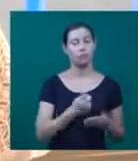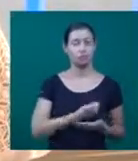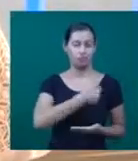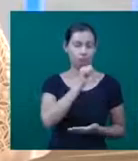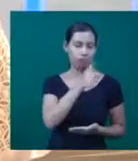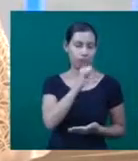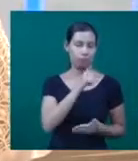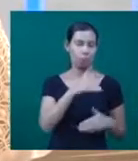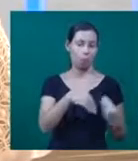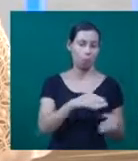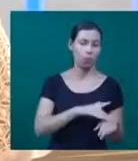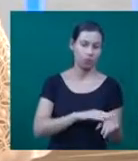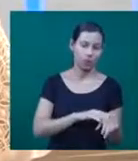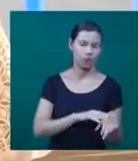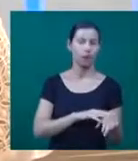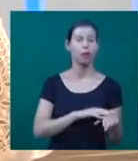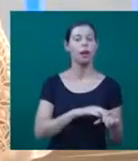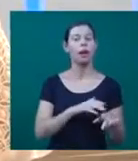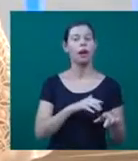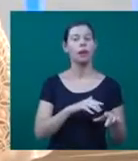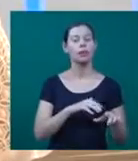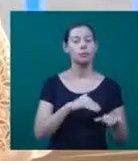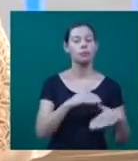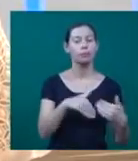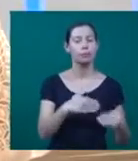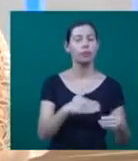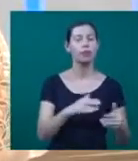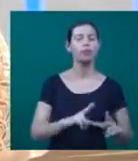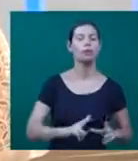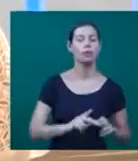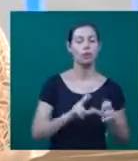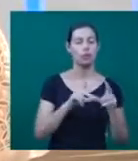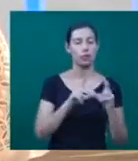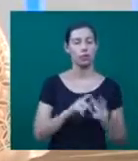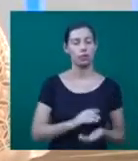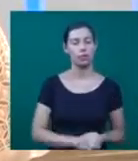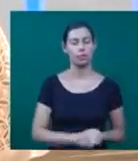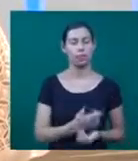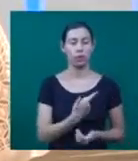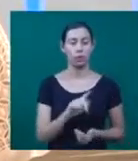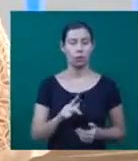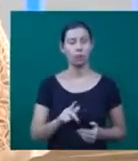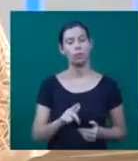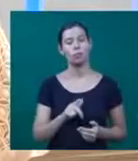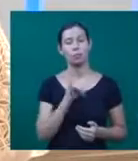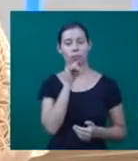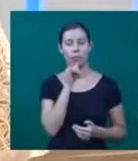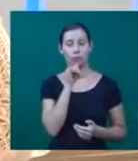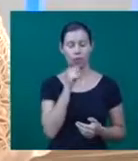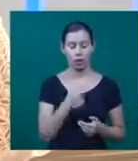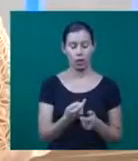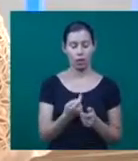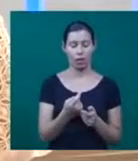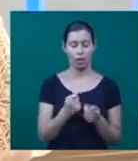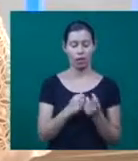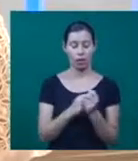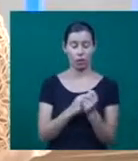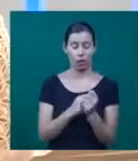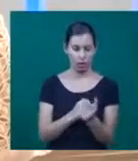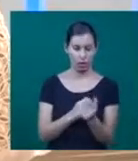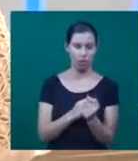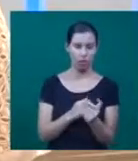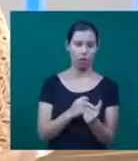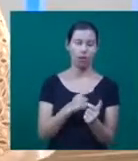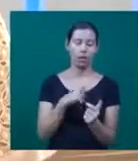fúngica por um fungo que é principalmente presente em cereais, castanhos, amendoins, que liberam uma toxina chamada aflatoxina,